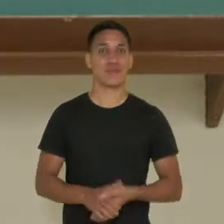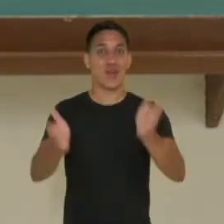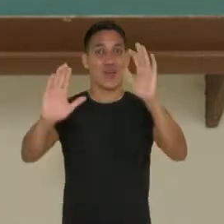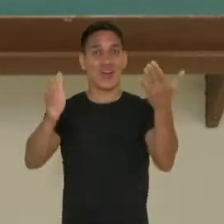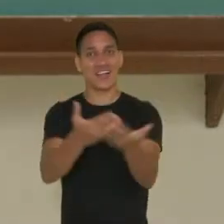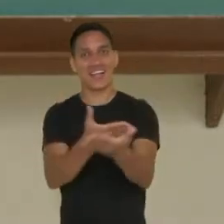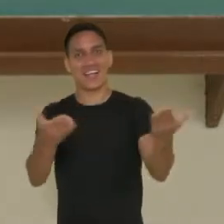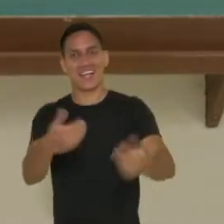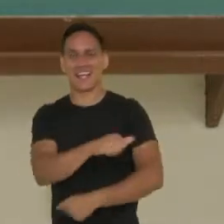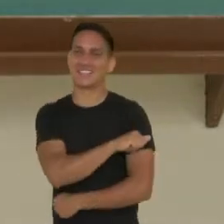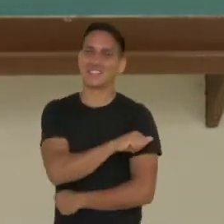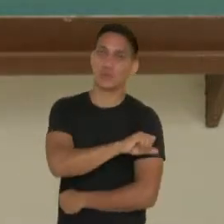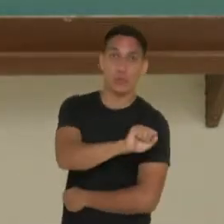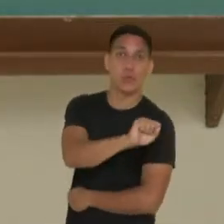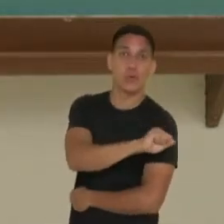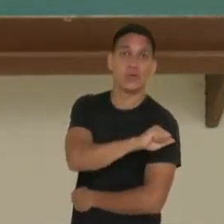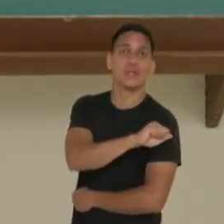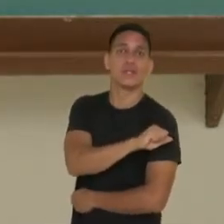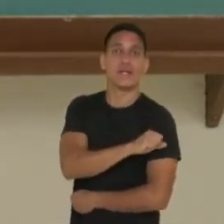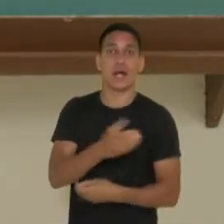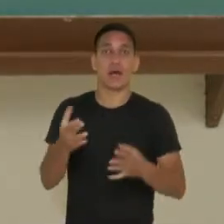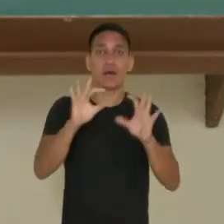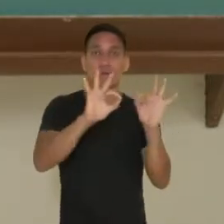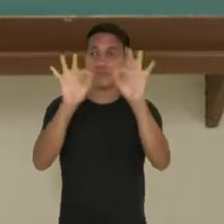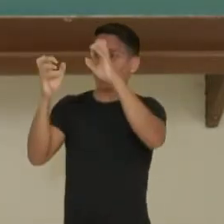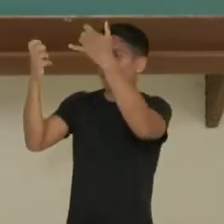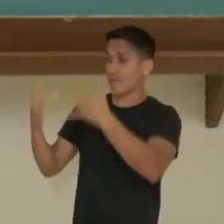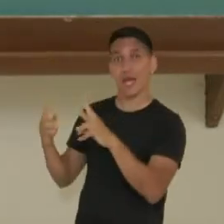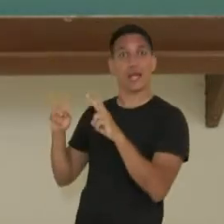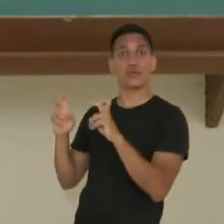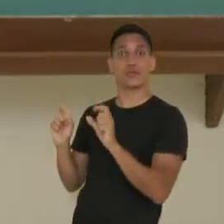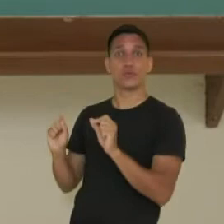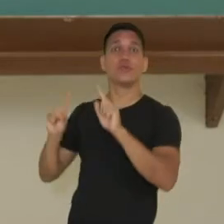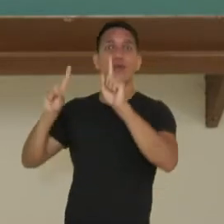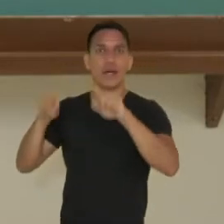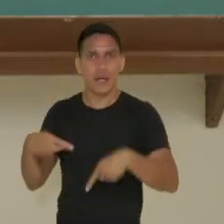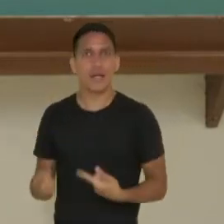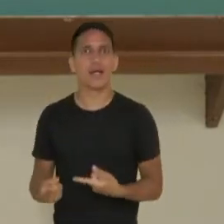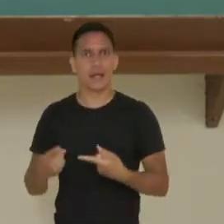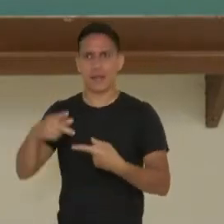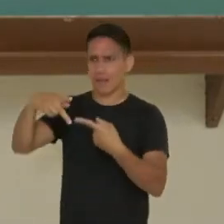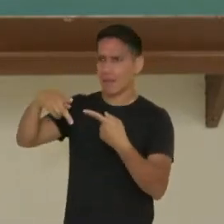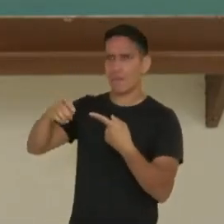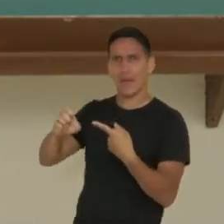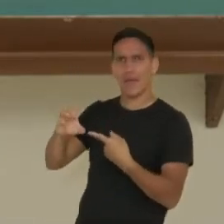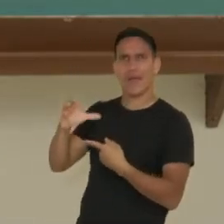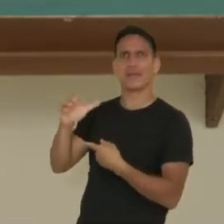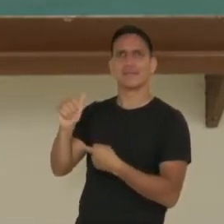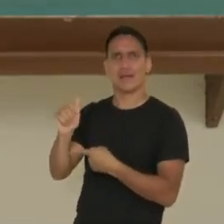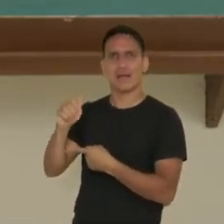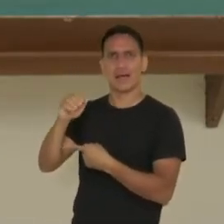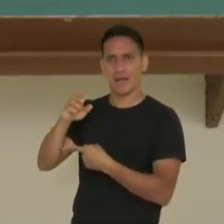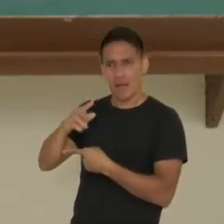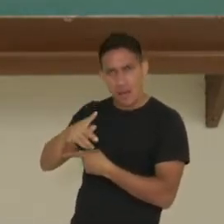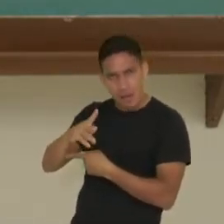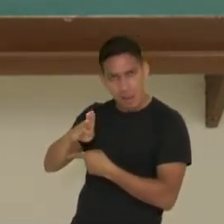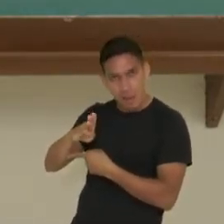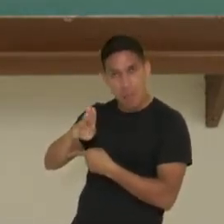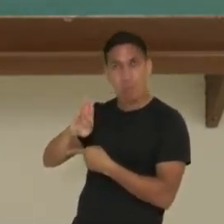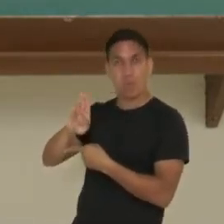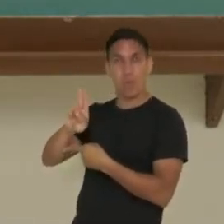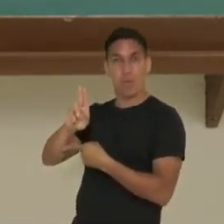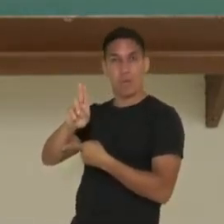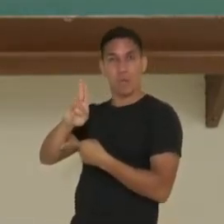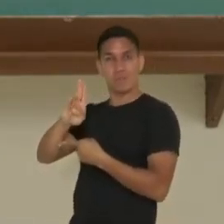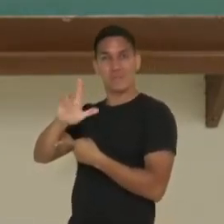Olá, estudantes do oitavo ano! Nesse vídeo vamos falar sobre peça publicitária. Isto mesmo, já ouviu falar